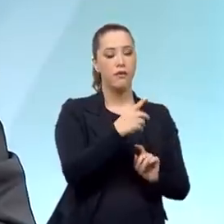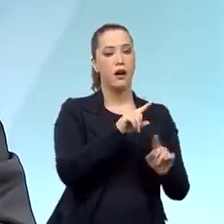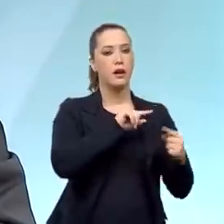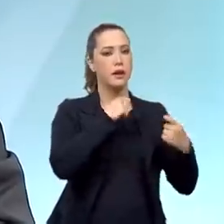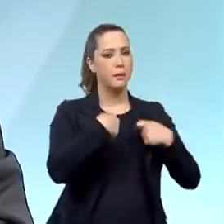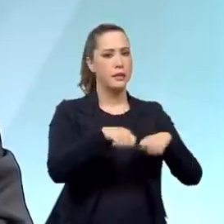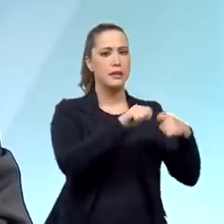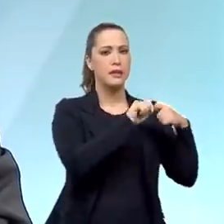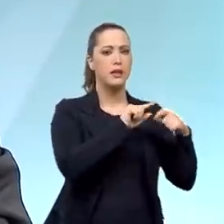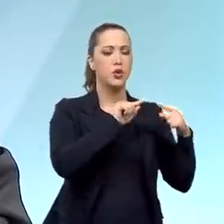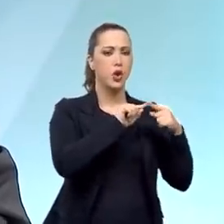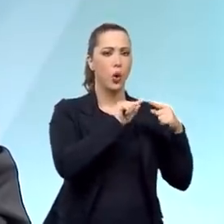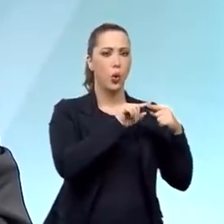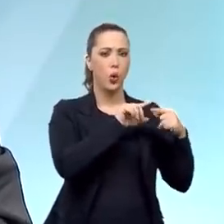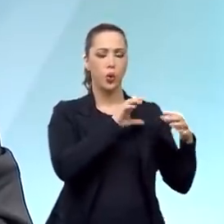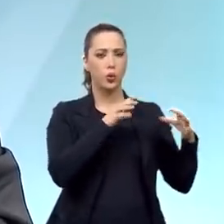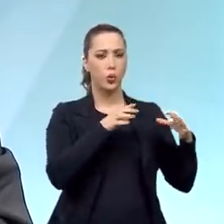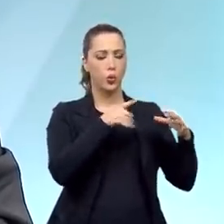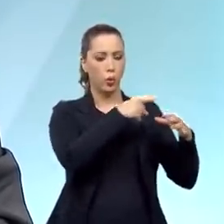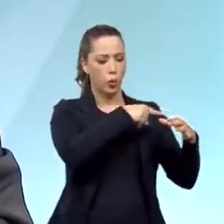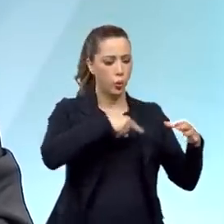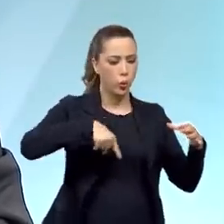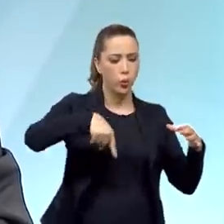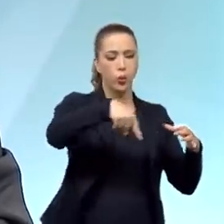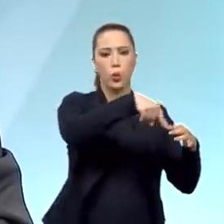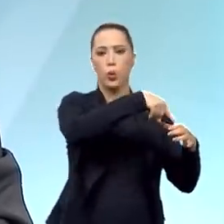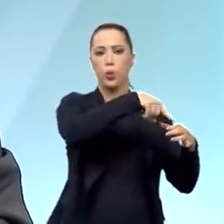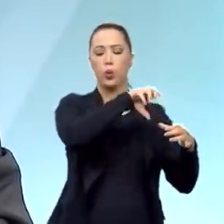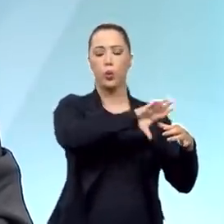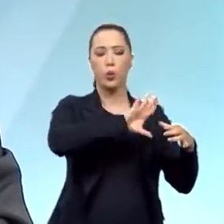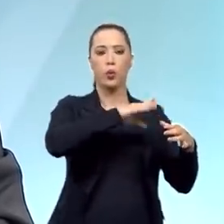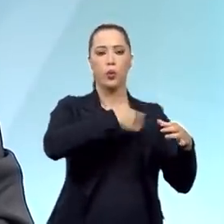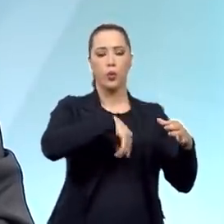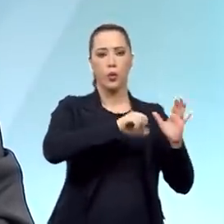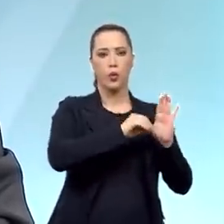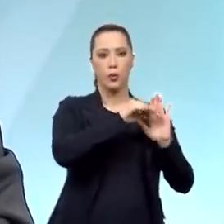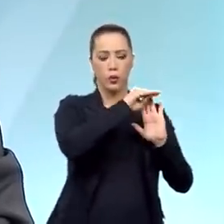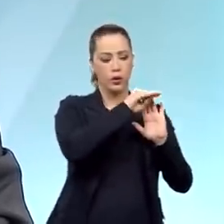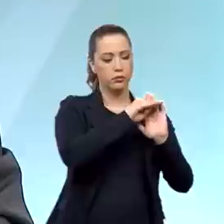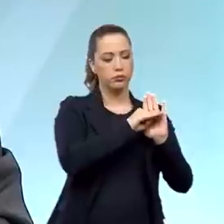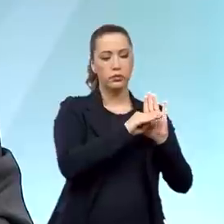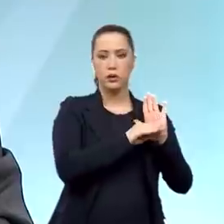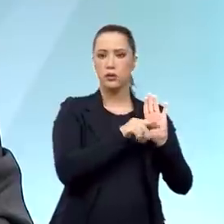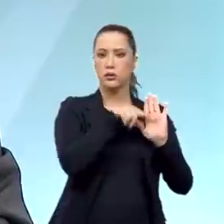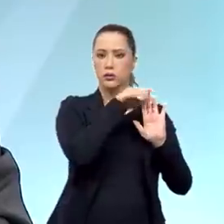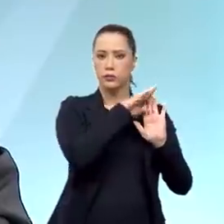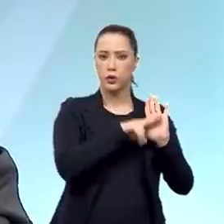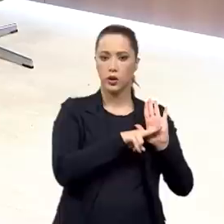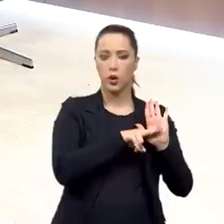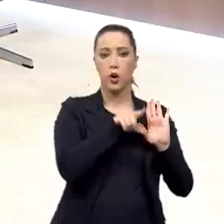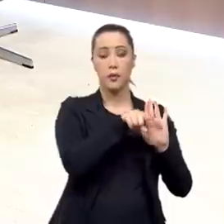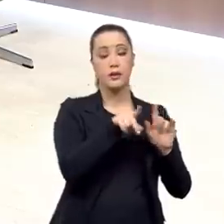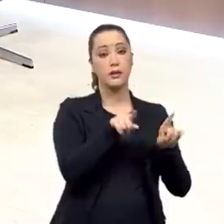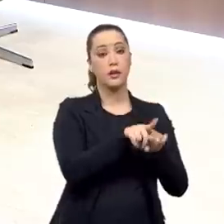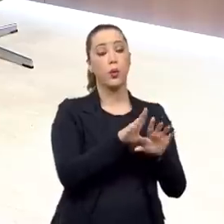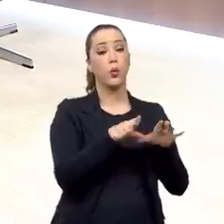militares. Então, tem o círculo dos oficiais, o círculo das praças. E tem o círculo das praças especiais, né? O círculo dos oficiais